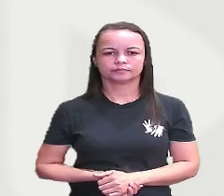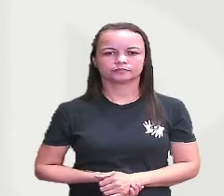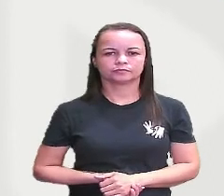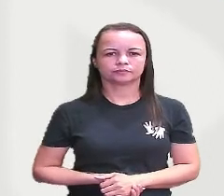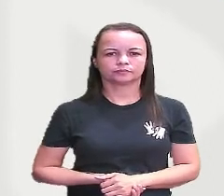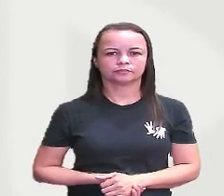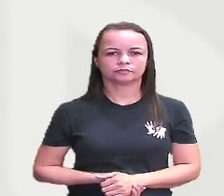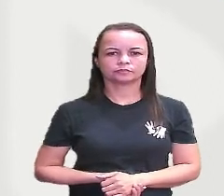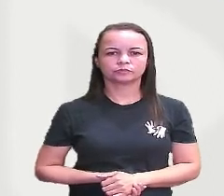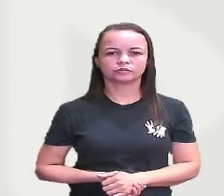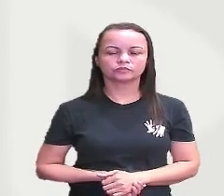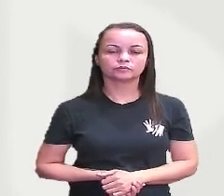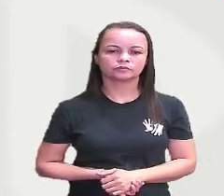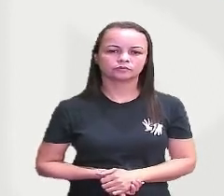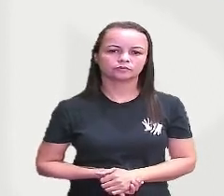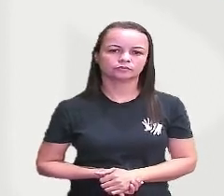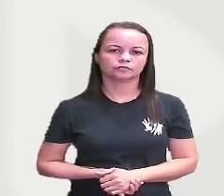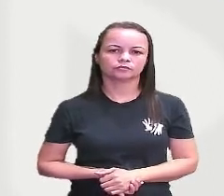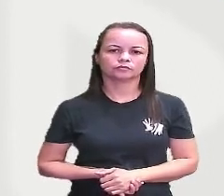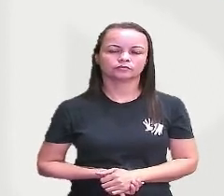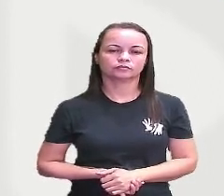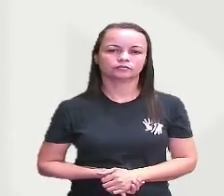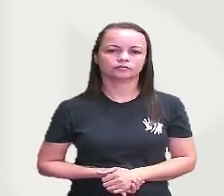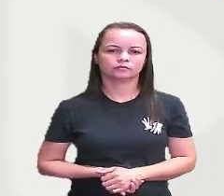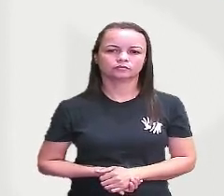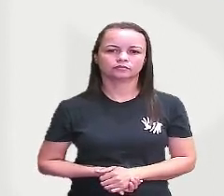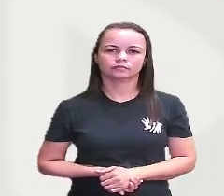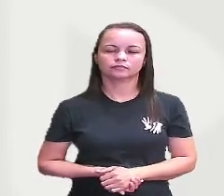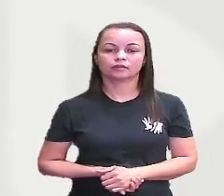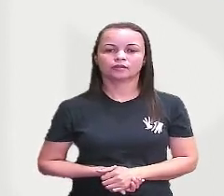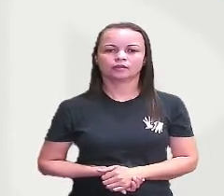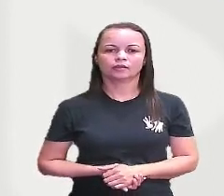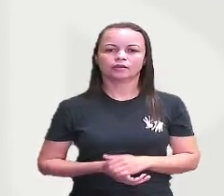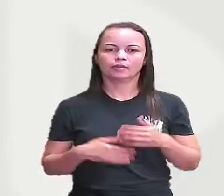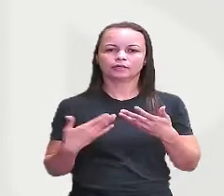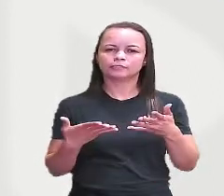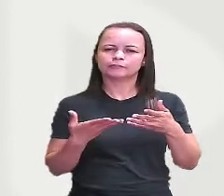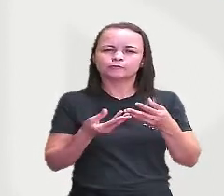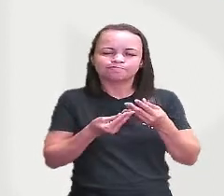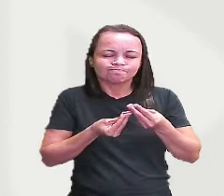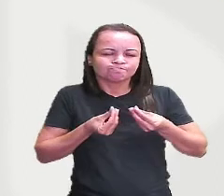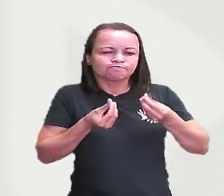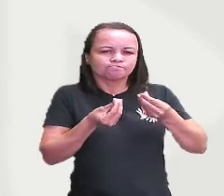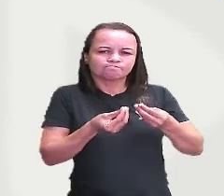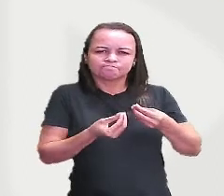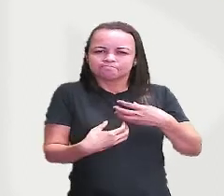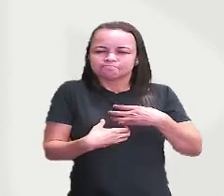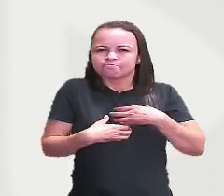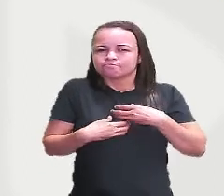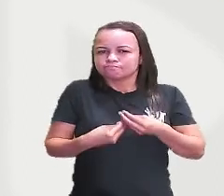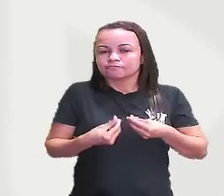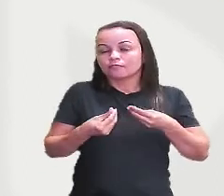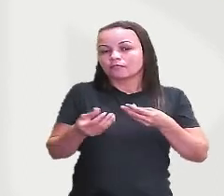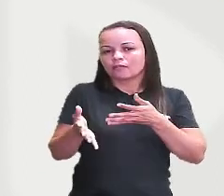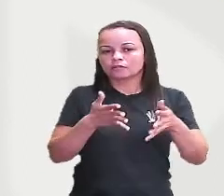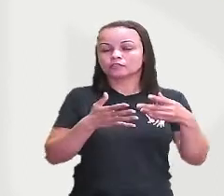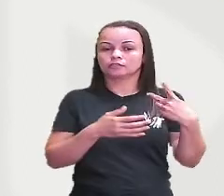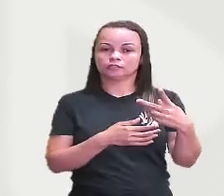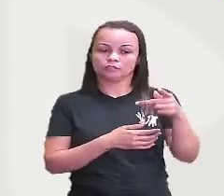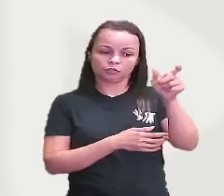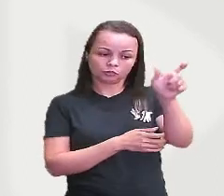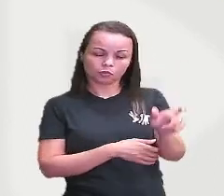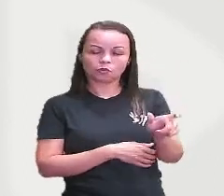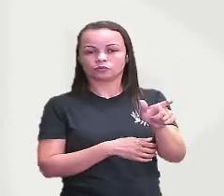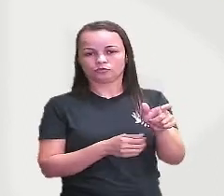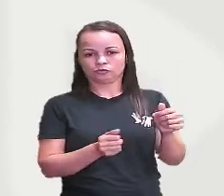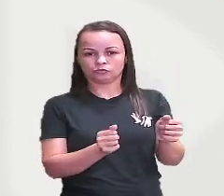então a partir desse dessa insatisfação o Napoleão Bonaparte junto com outros